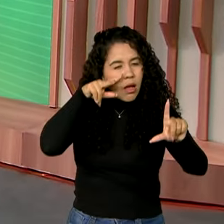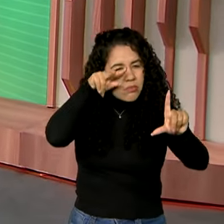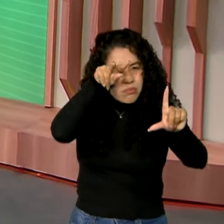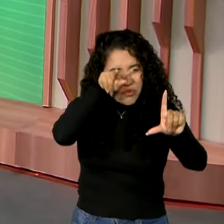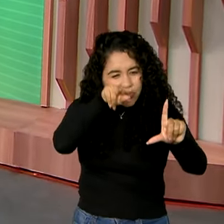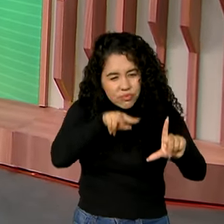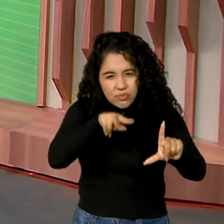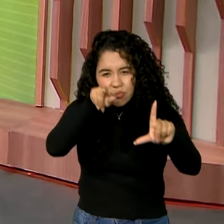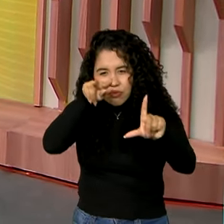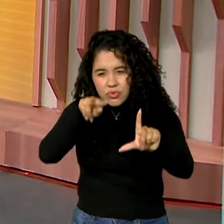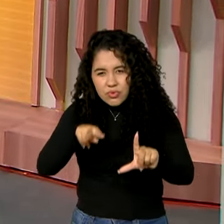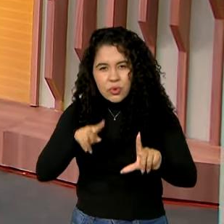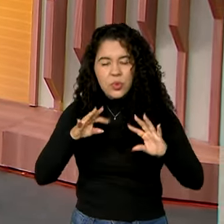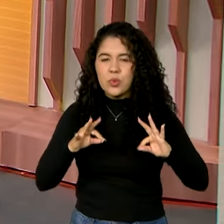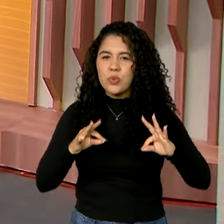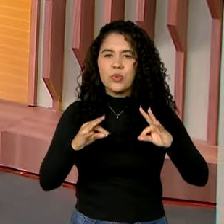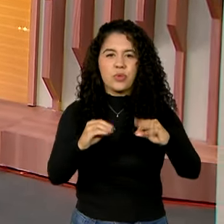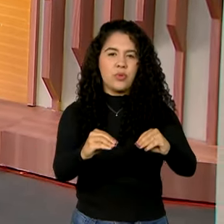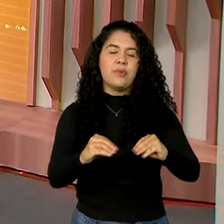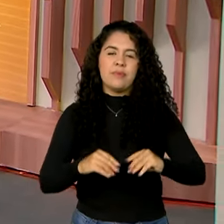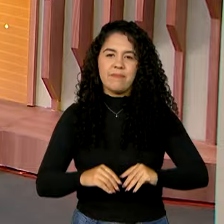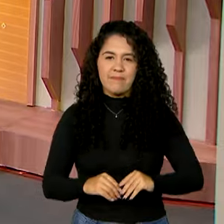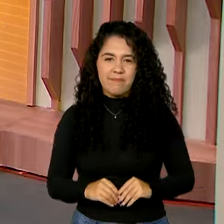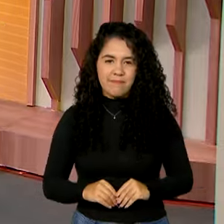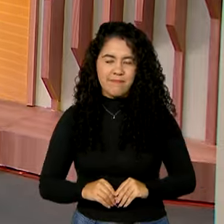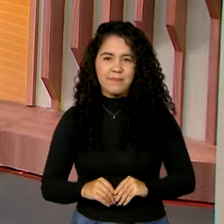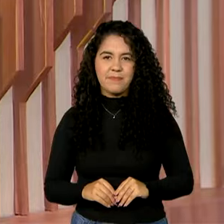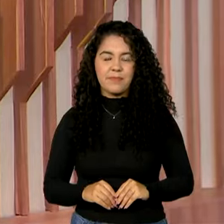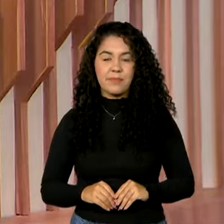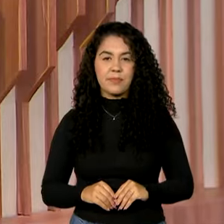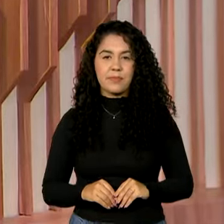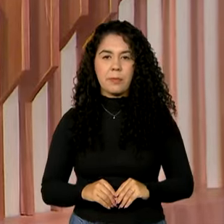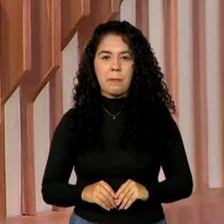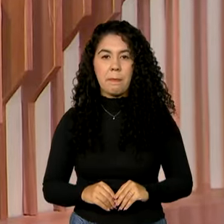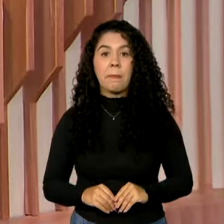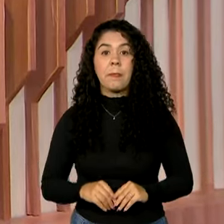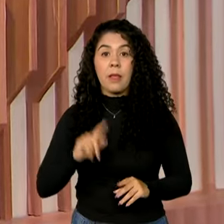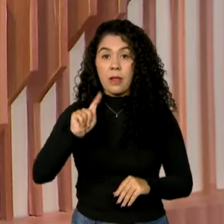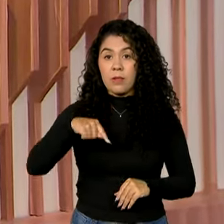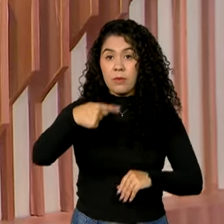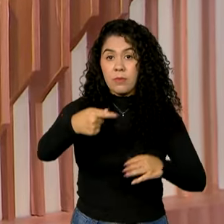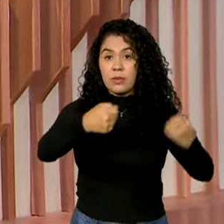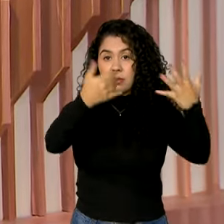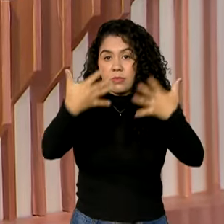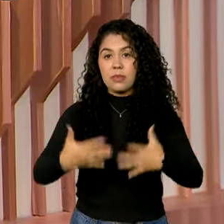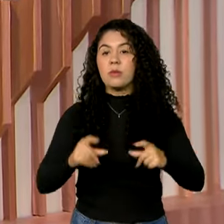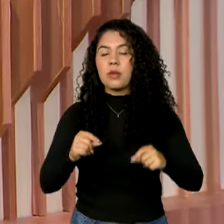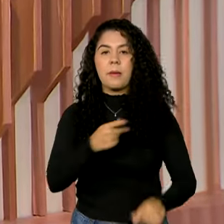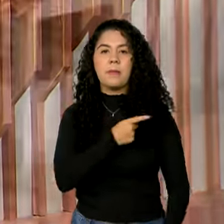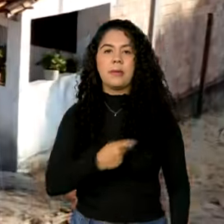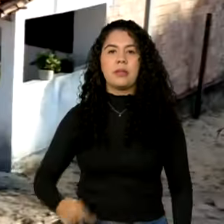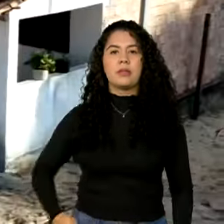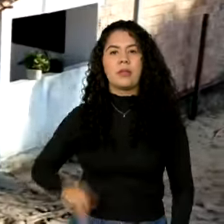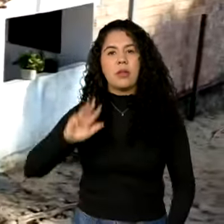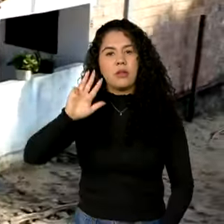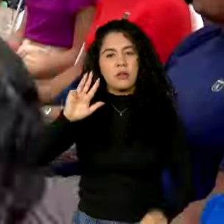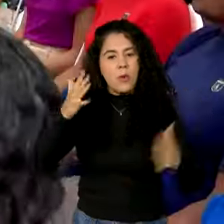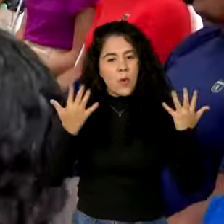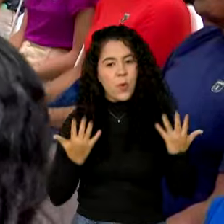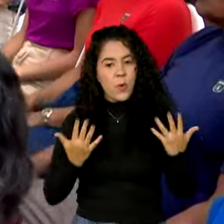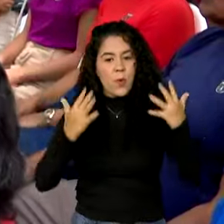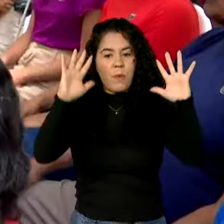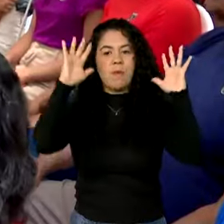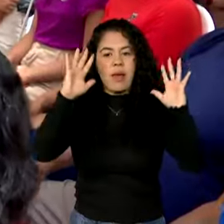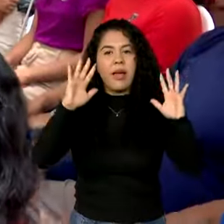o o governo federal está fazendo em cada canto do país. Veja a seguir. O presidente Lula celebra o fim de 40